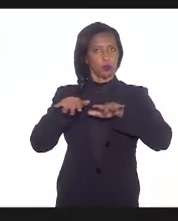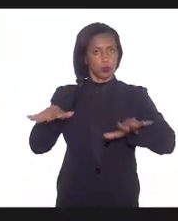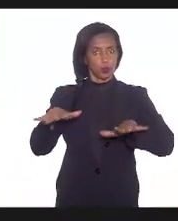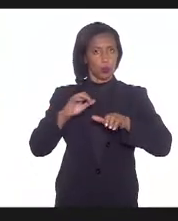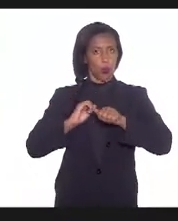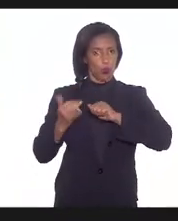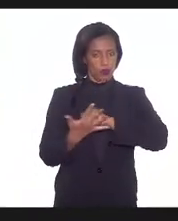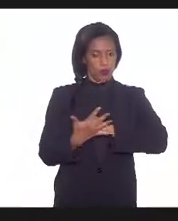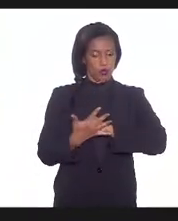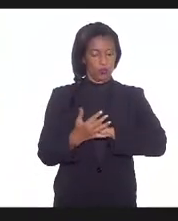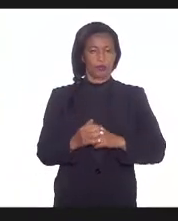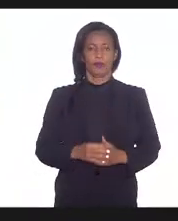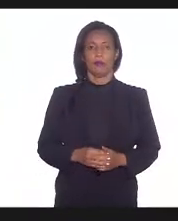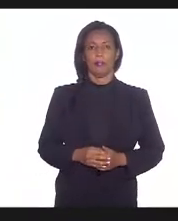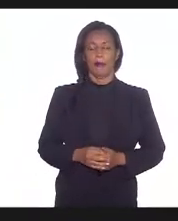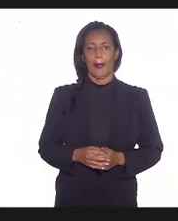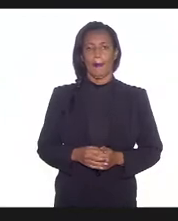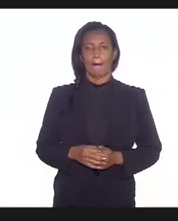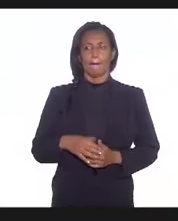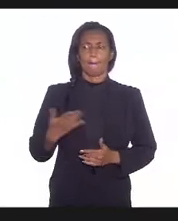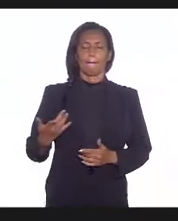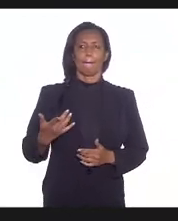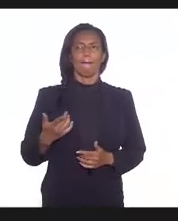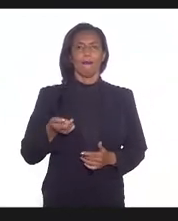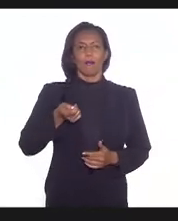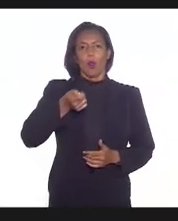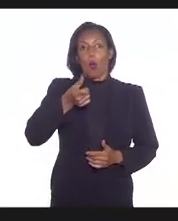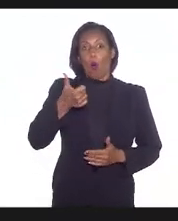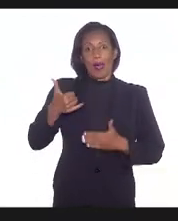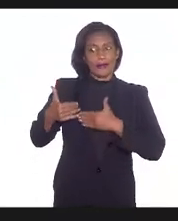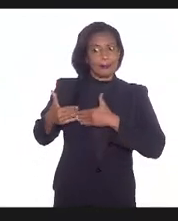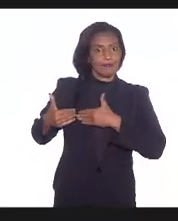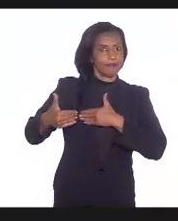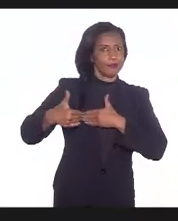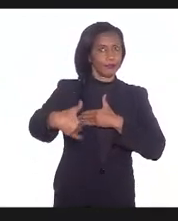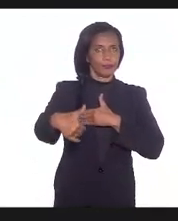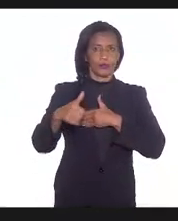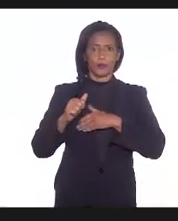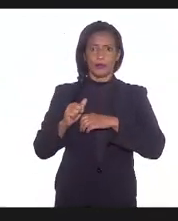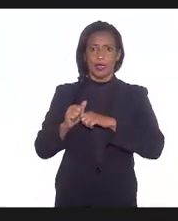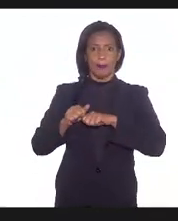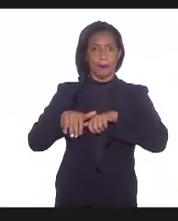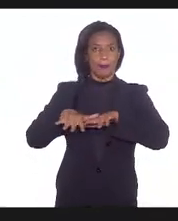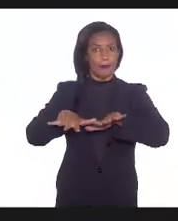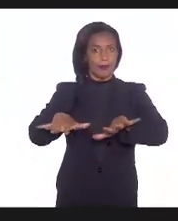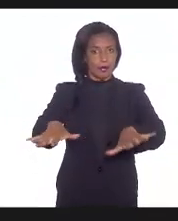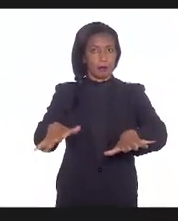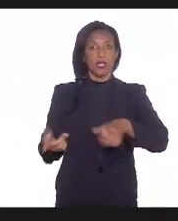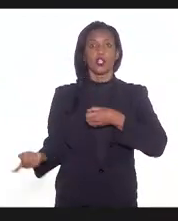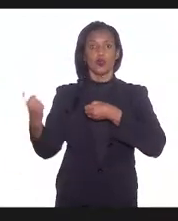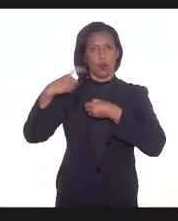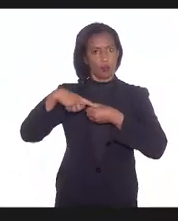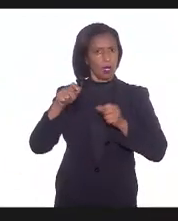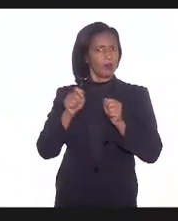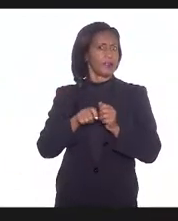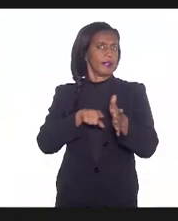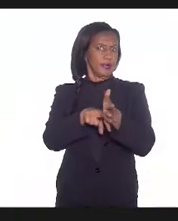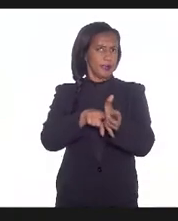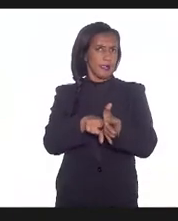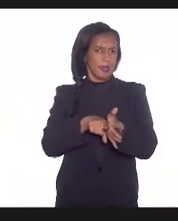Então, durante quase toda a pandemia, eles passaram, eles voltaram a fazer exames periódicos